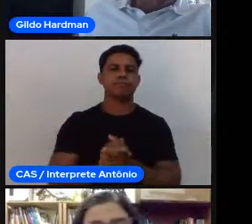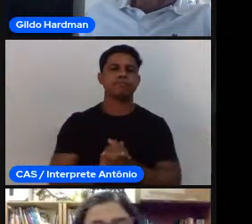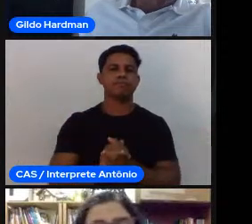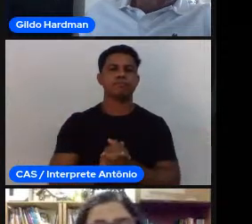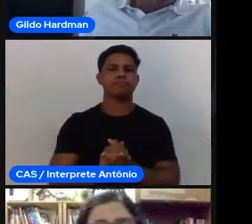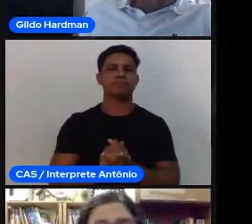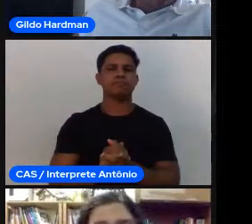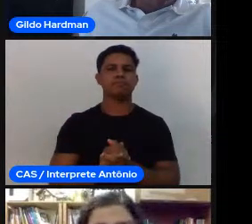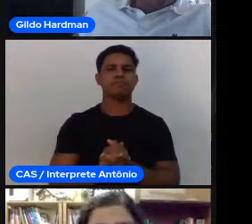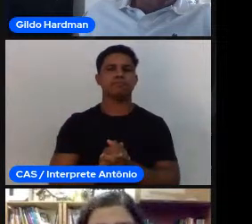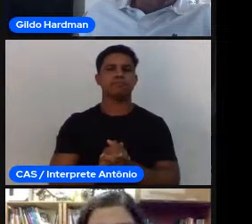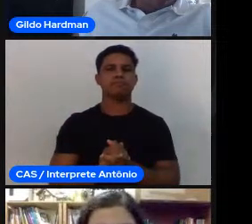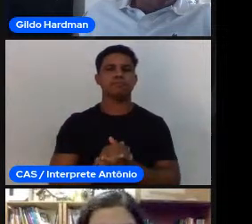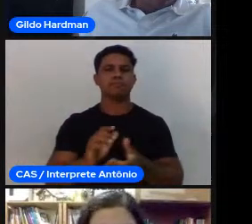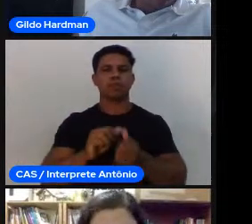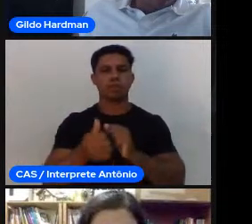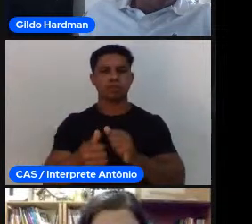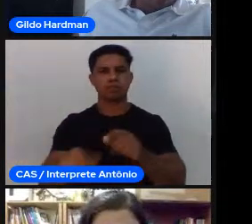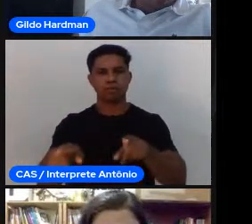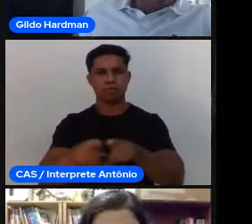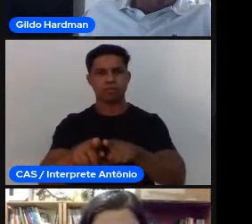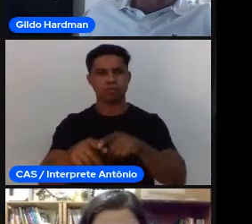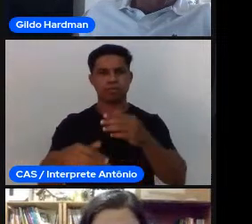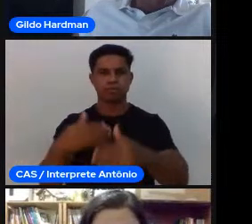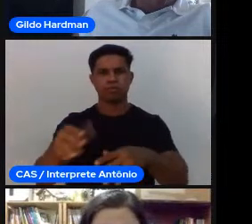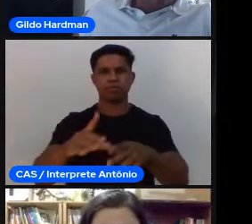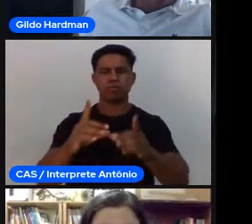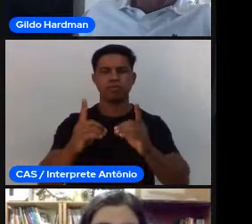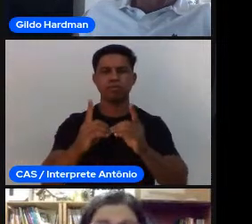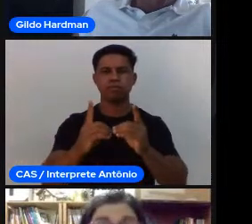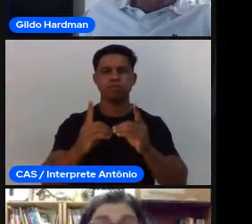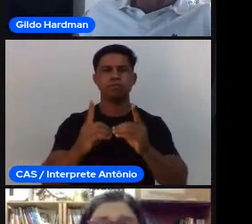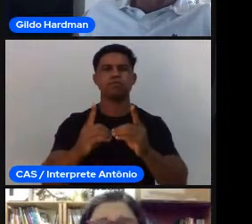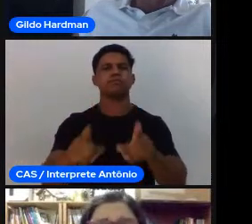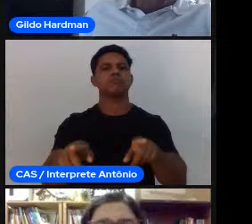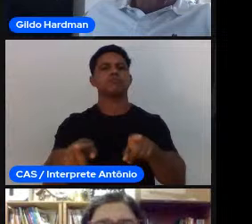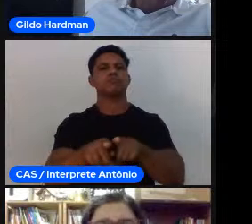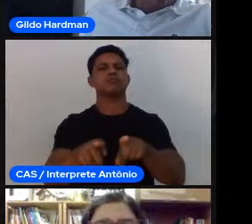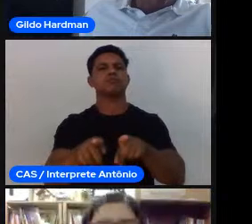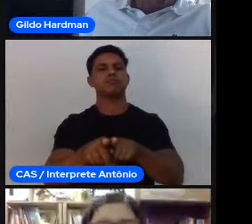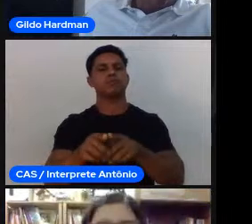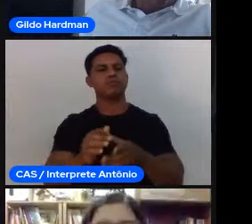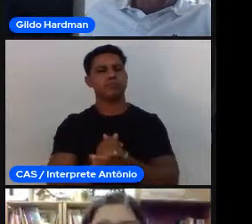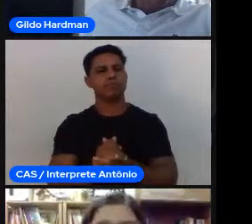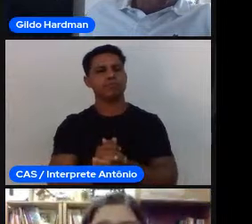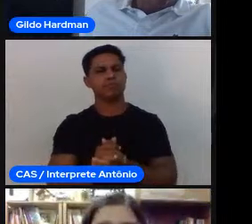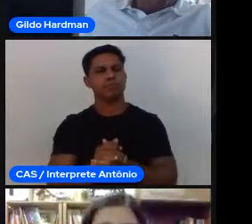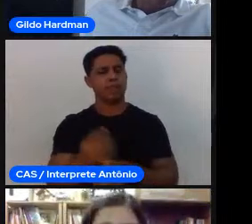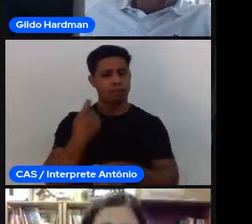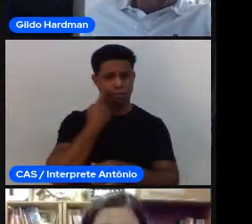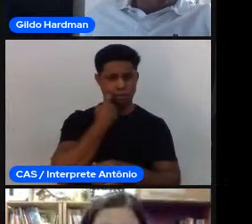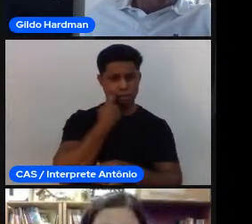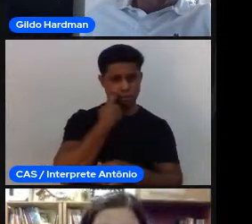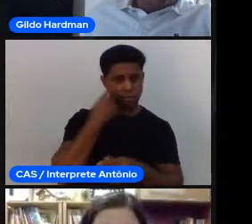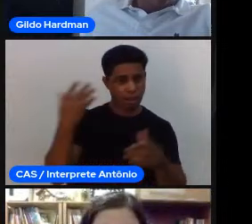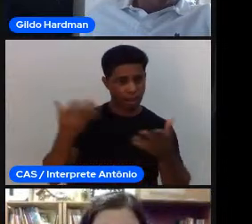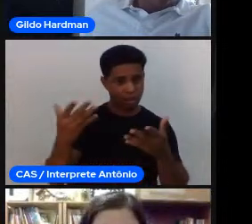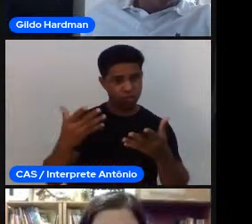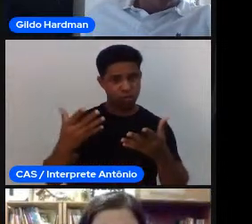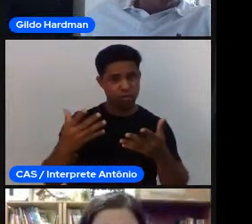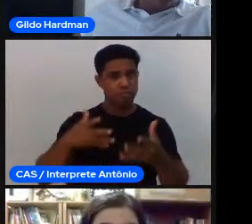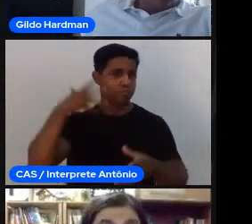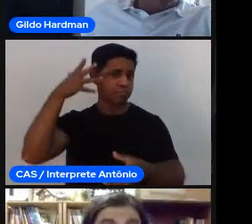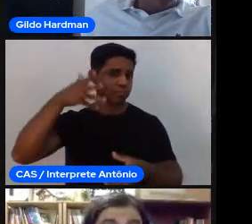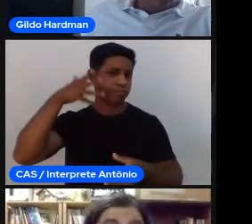trazer também para as atividades de aula e de treino. Eu vou aprofundar um pouquinho mais essas questões na sexta-feira numa palestra do congresso